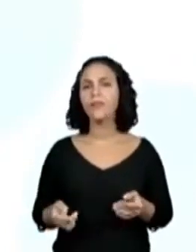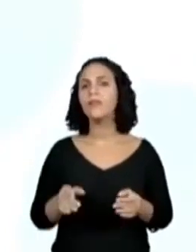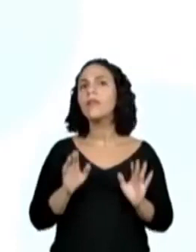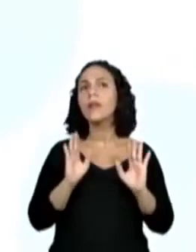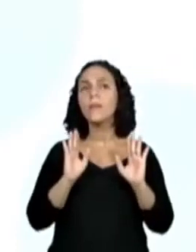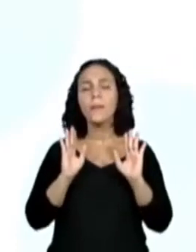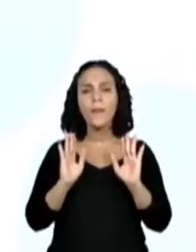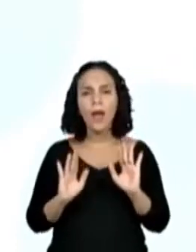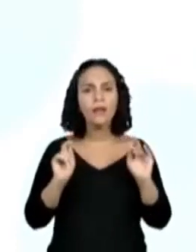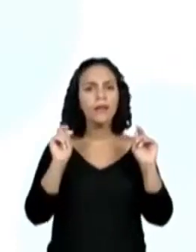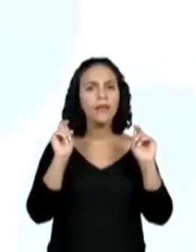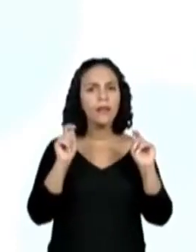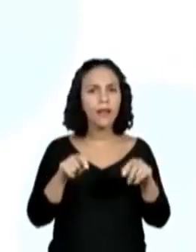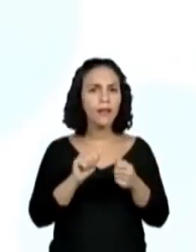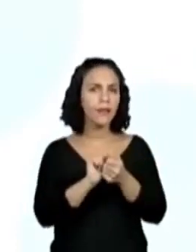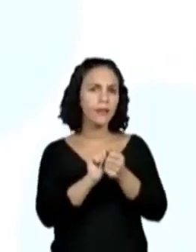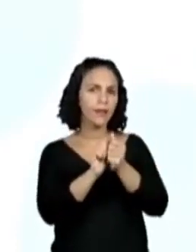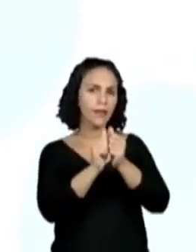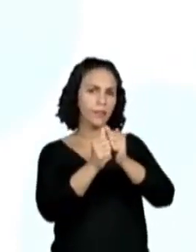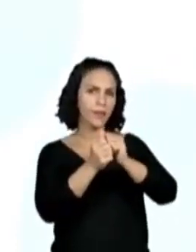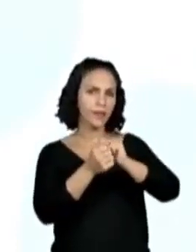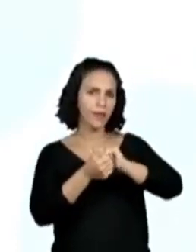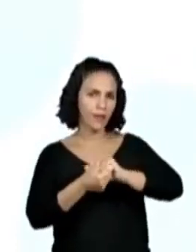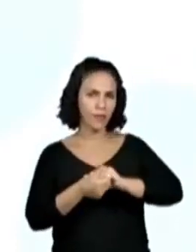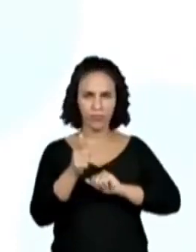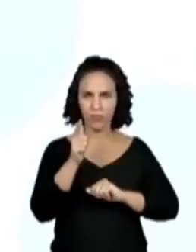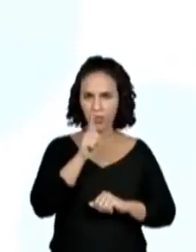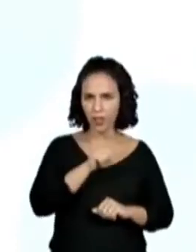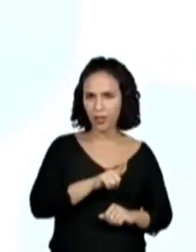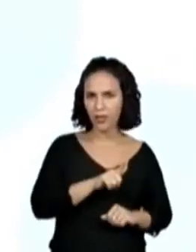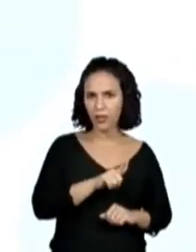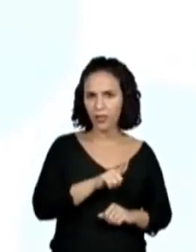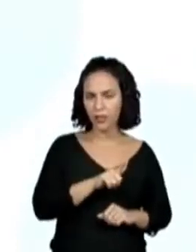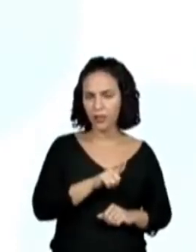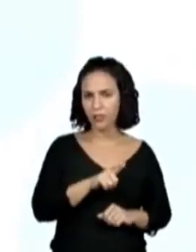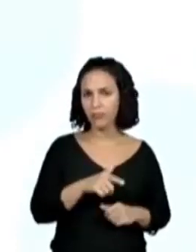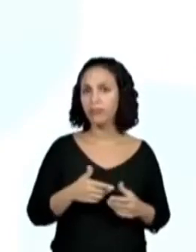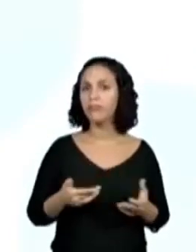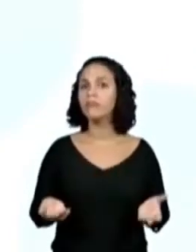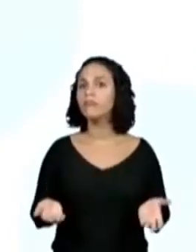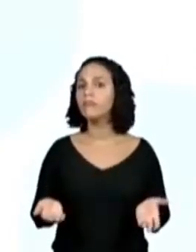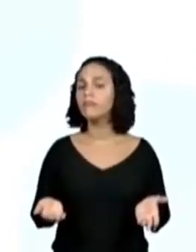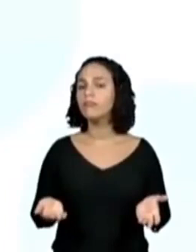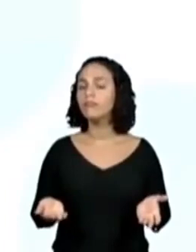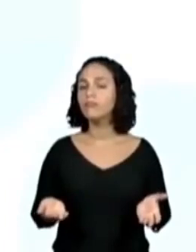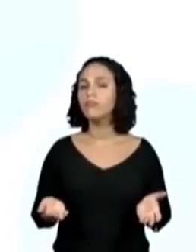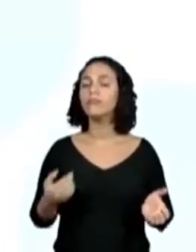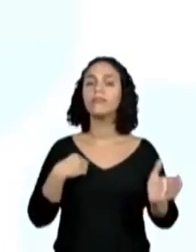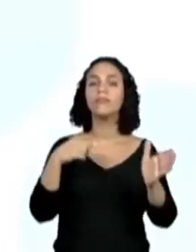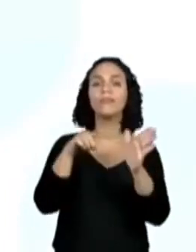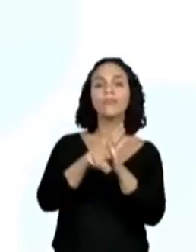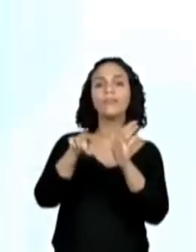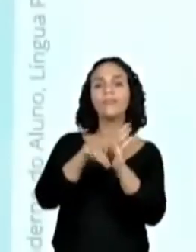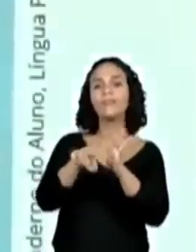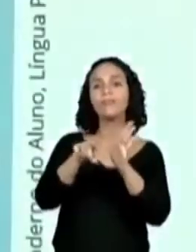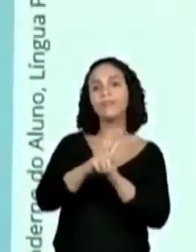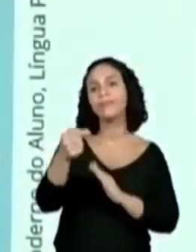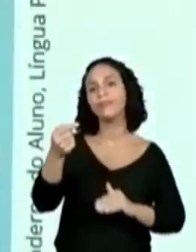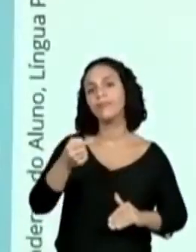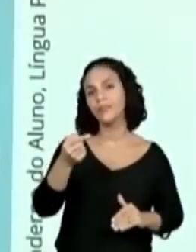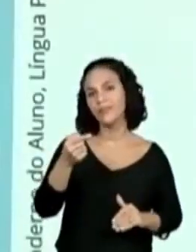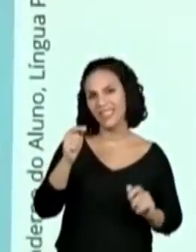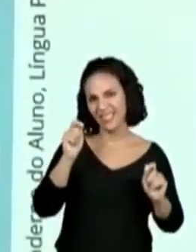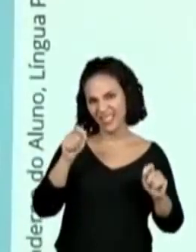transformar isso? É possível transformar? Tá todo mundo ainda na primeira pergunta. É possível a gente